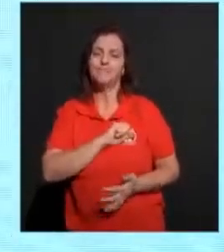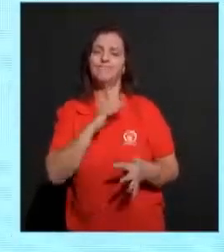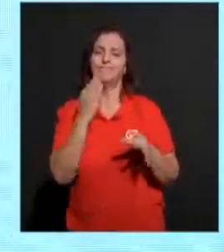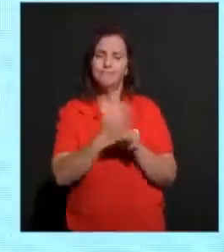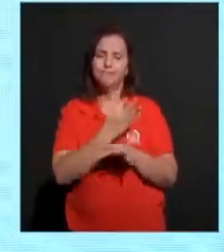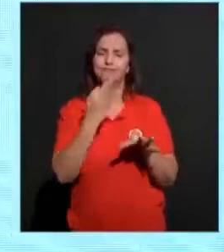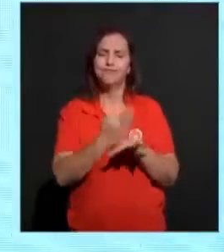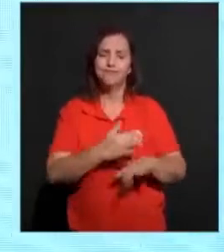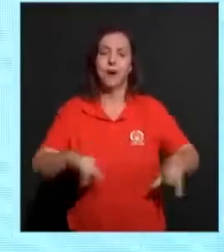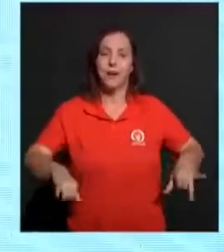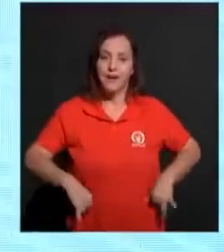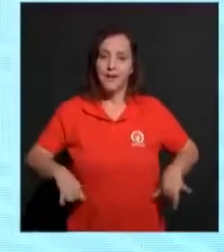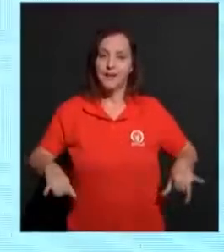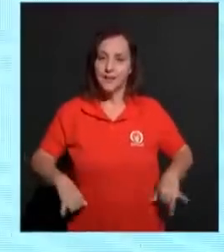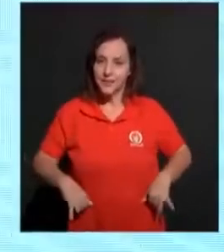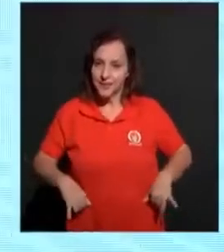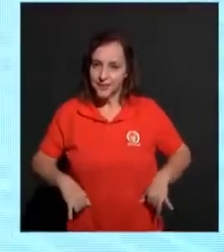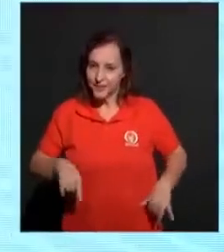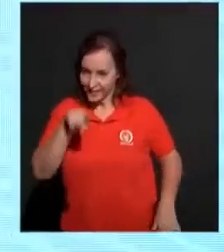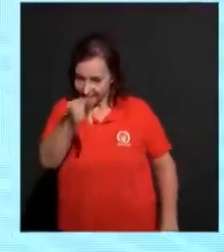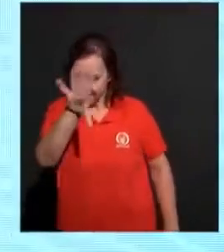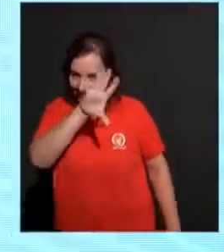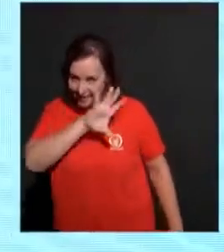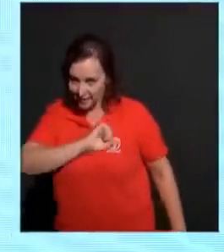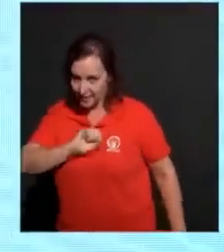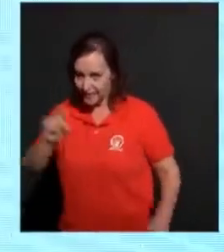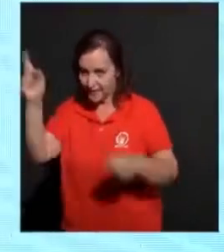Você ainda continua amando a vinda de Cristo?